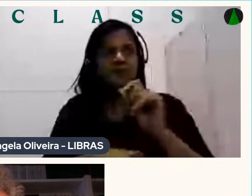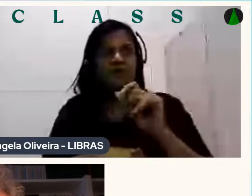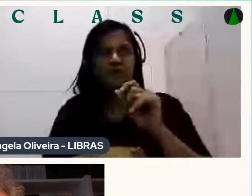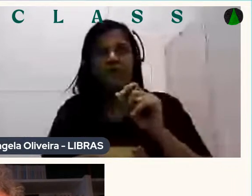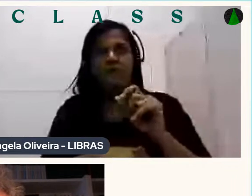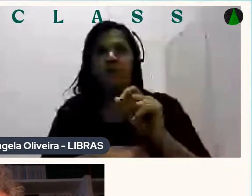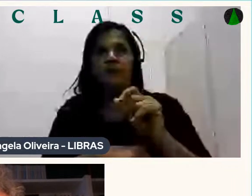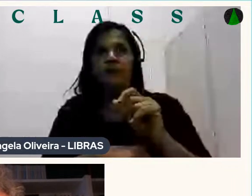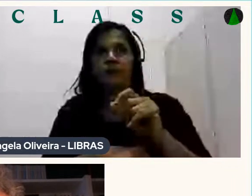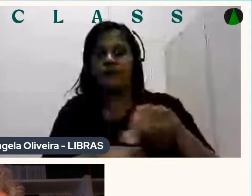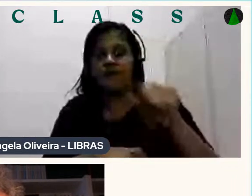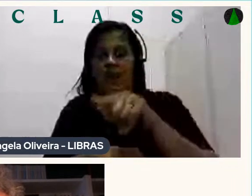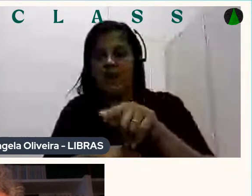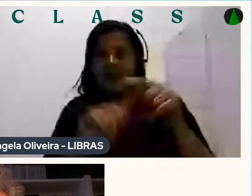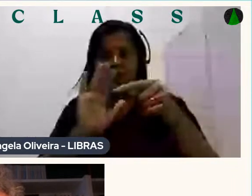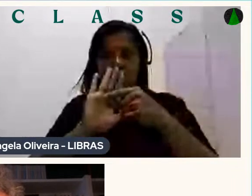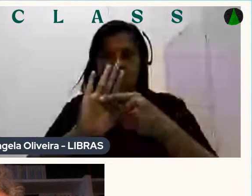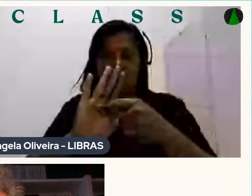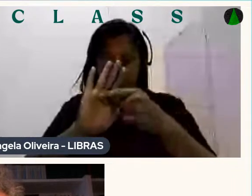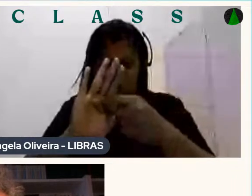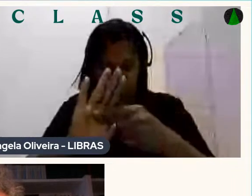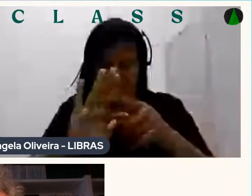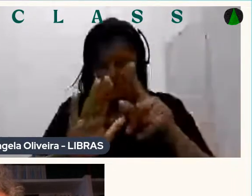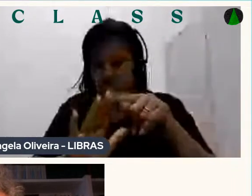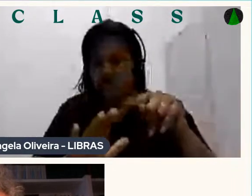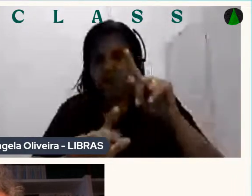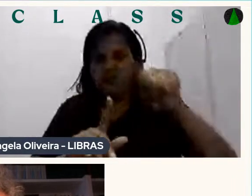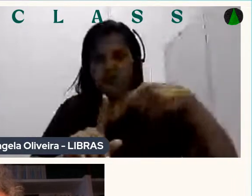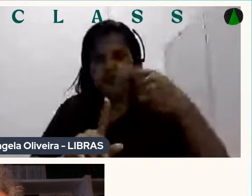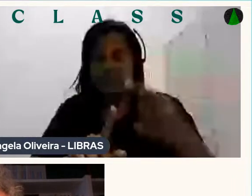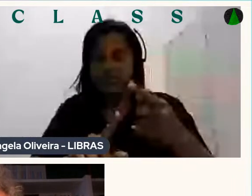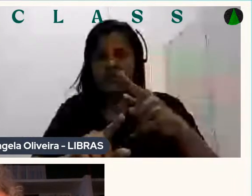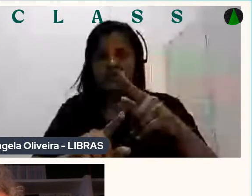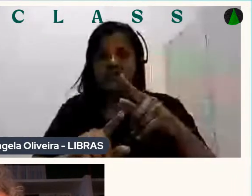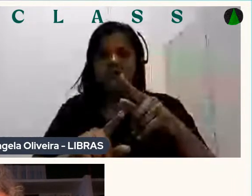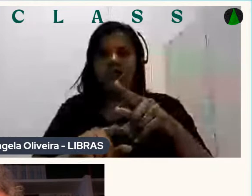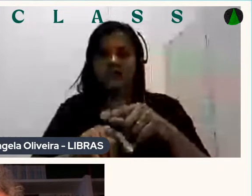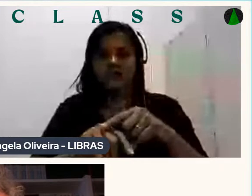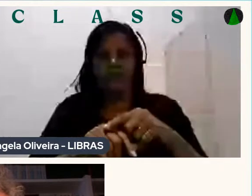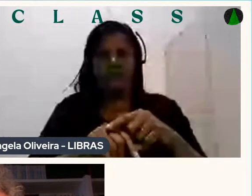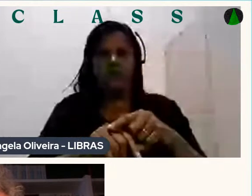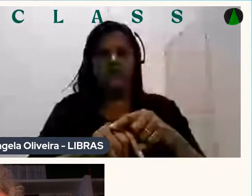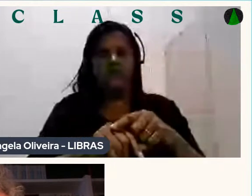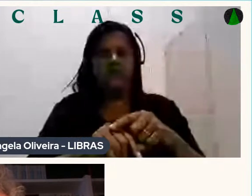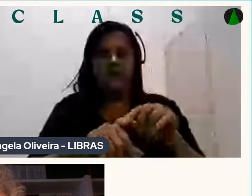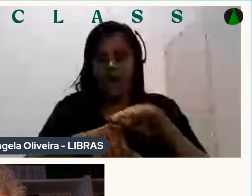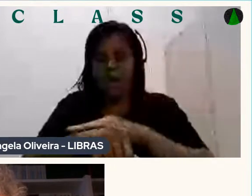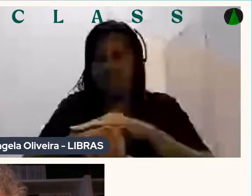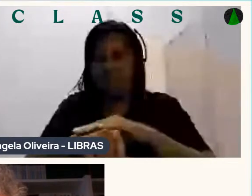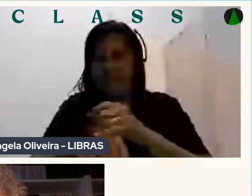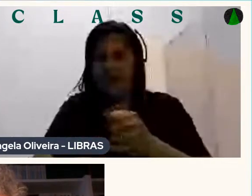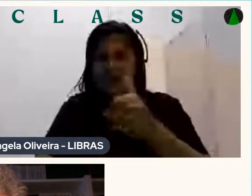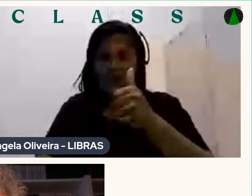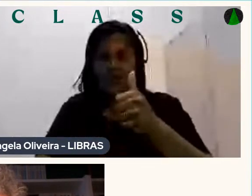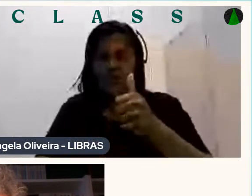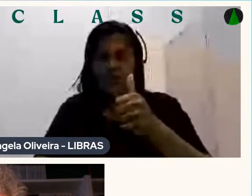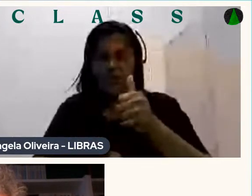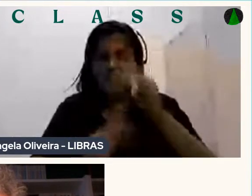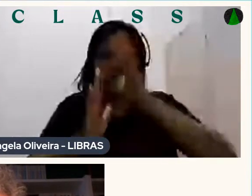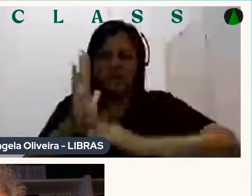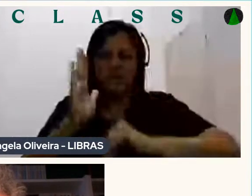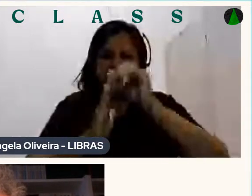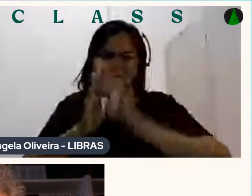rústico A pele Era quase uma tinta látex Passada em cima A borracha látex Para ficar uma